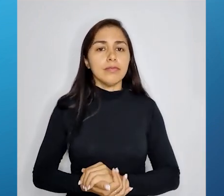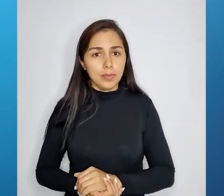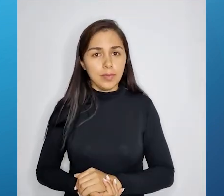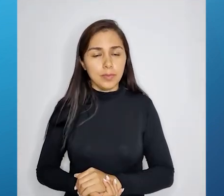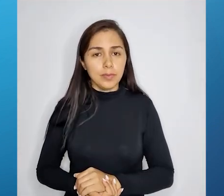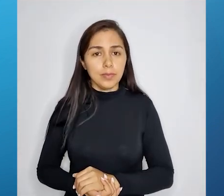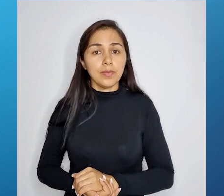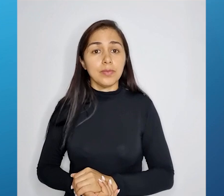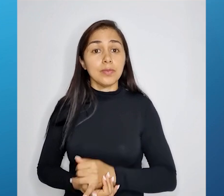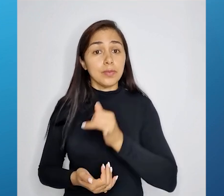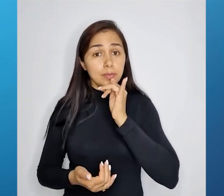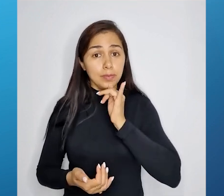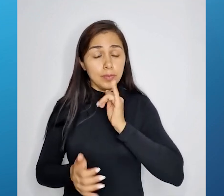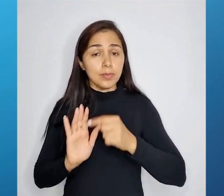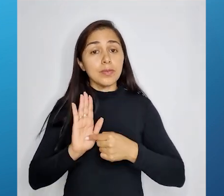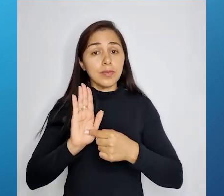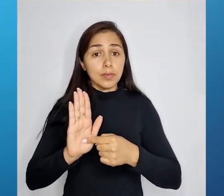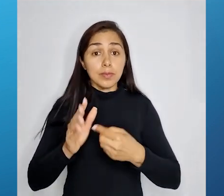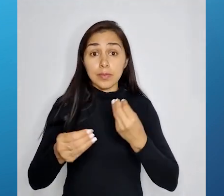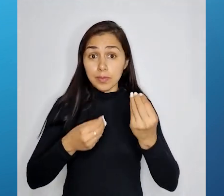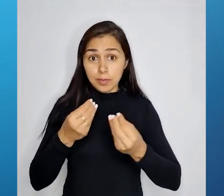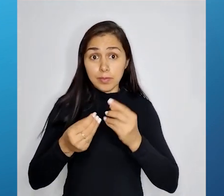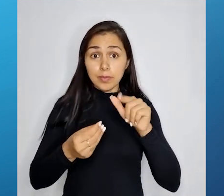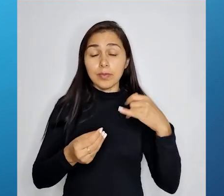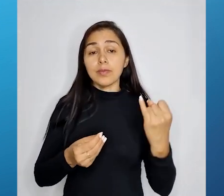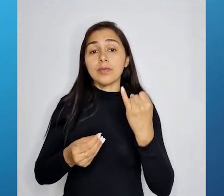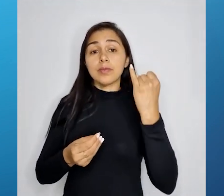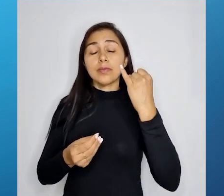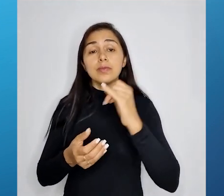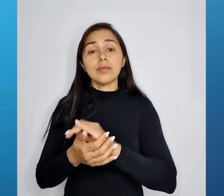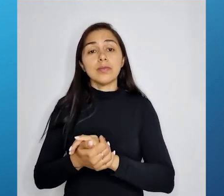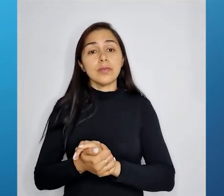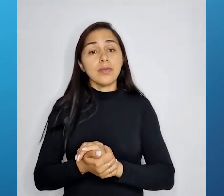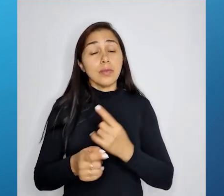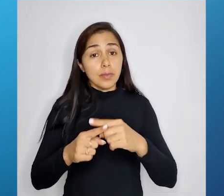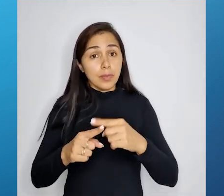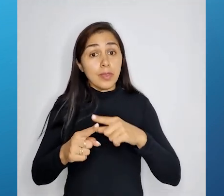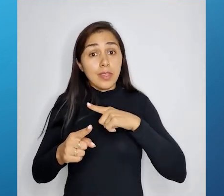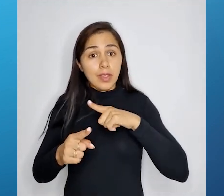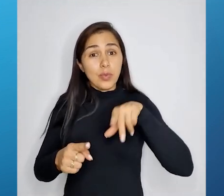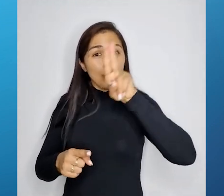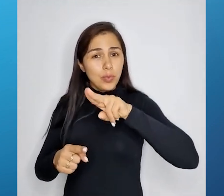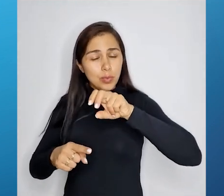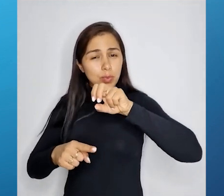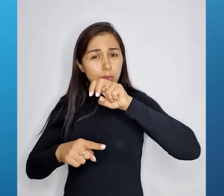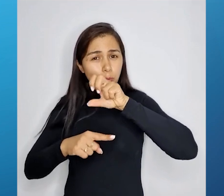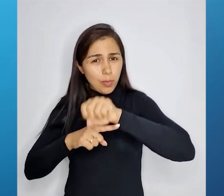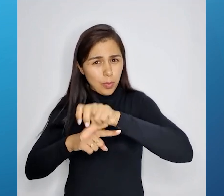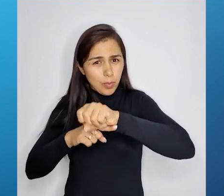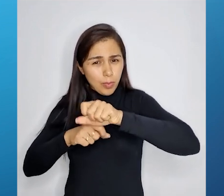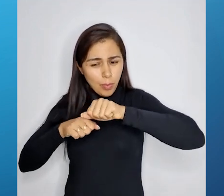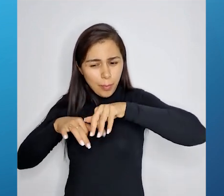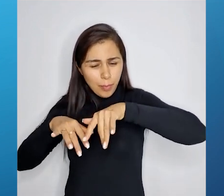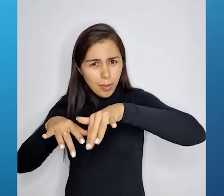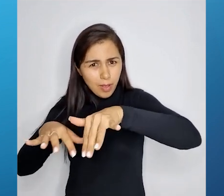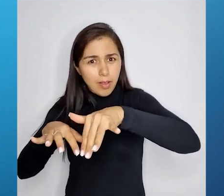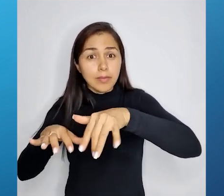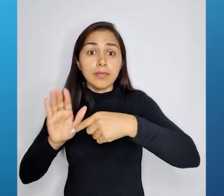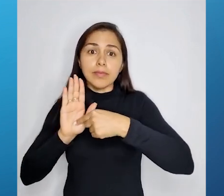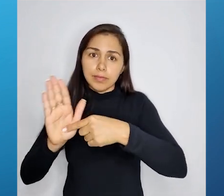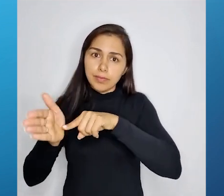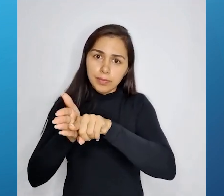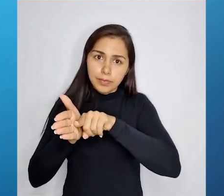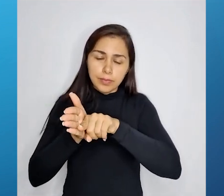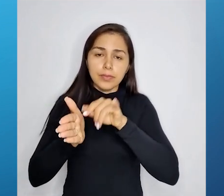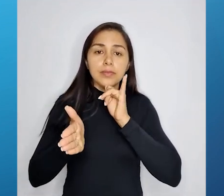Aqui nós temos um exemplo como esse indicador, consumo de agrotóxico, ele é exposto em pesquisas. Aqui, por exemplo, nós temos